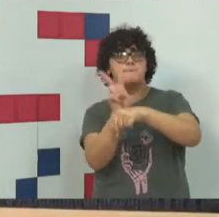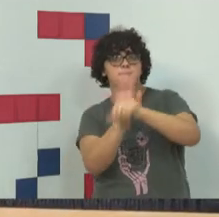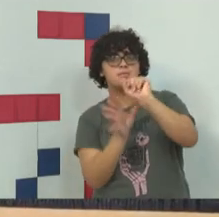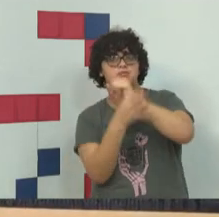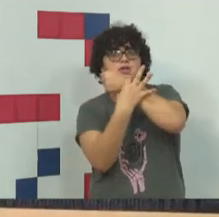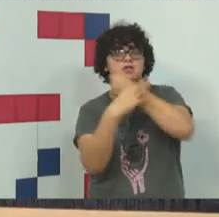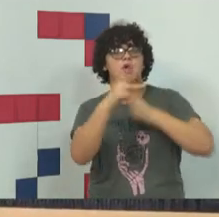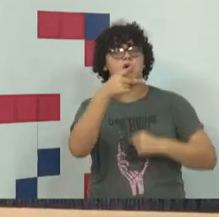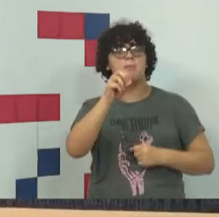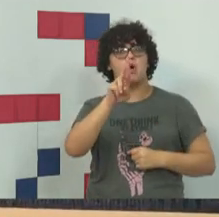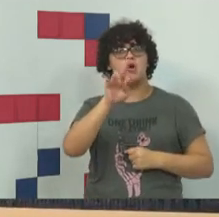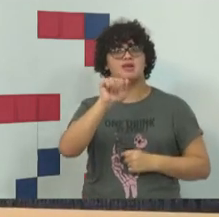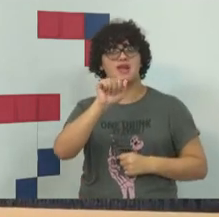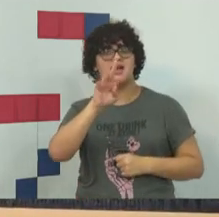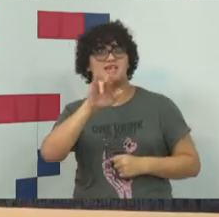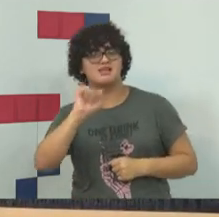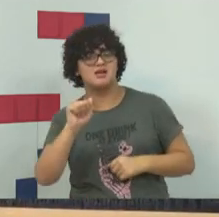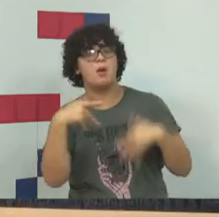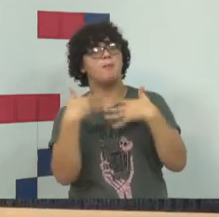do que acontece com a lei de tóxicos.